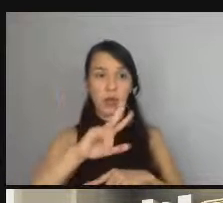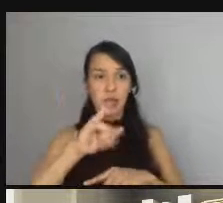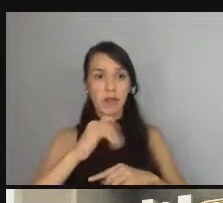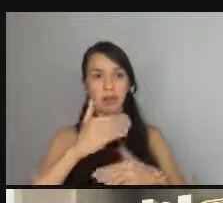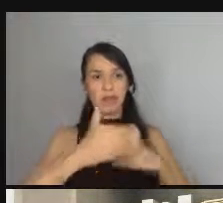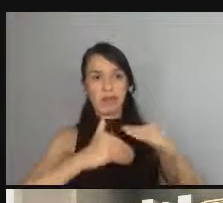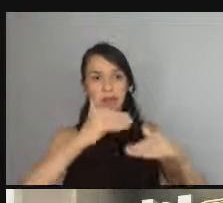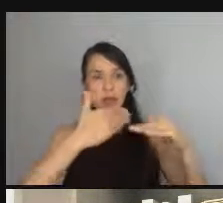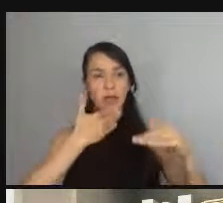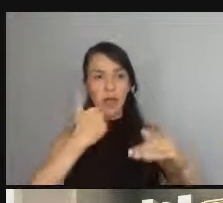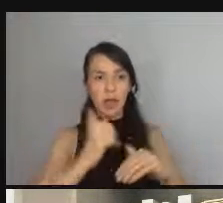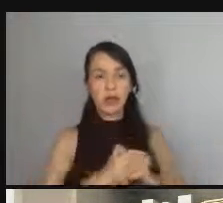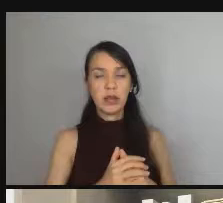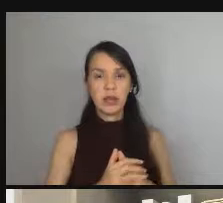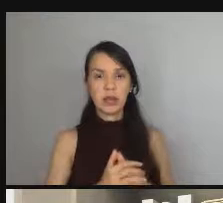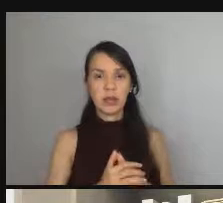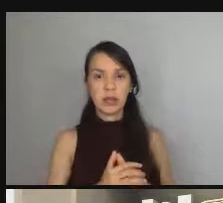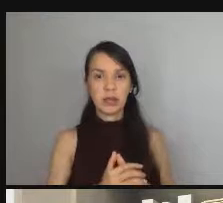principal para fazer passar